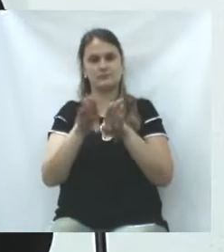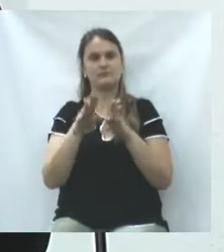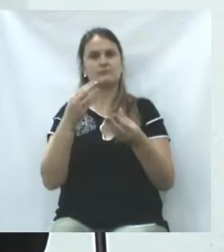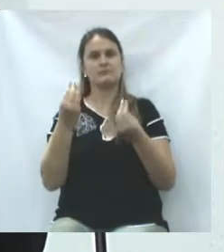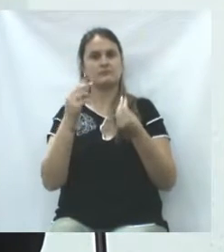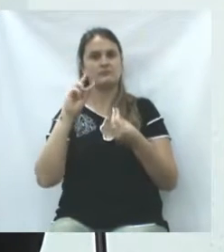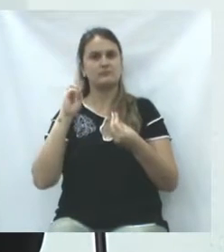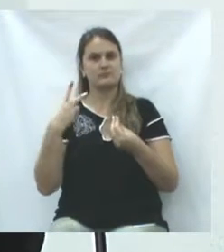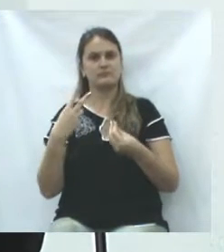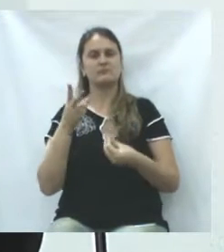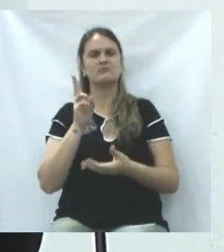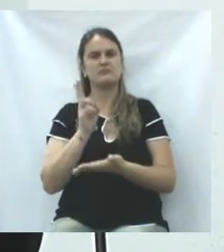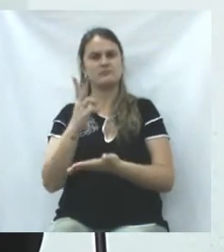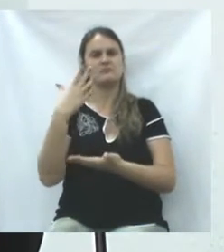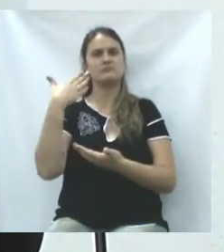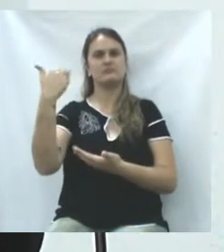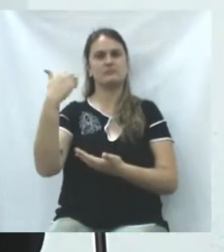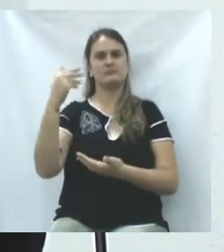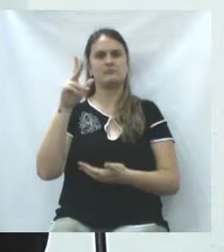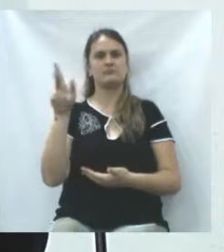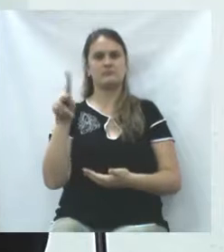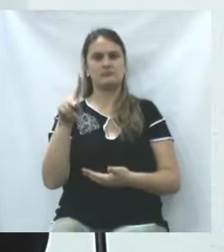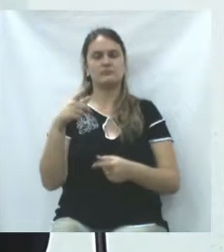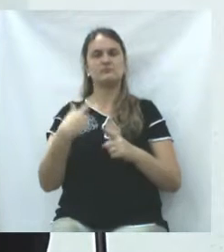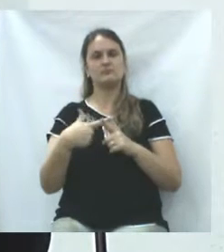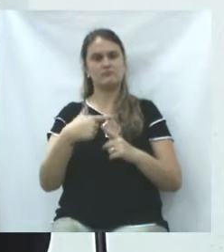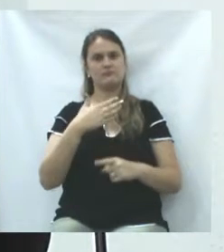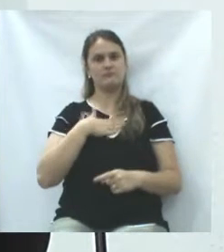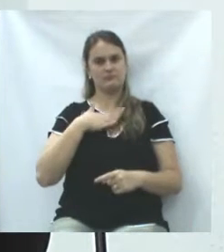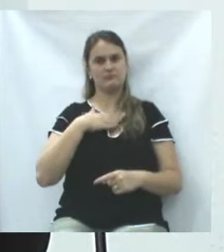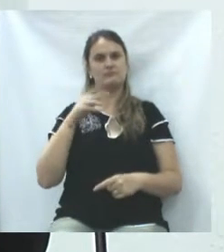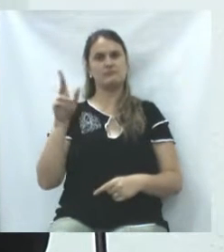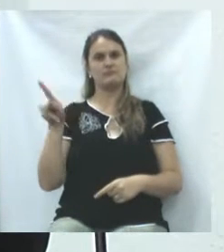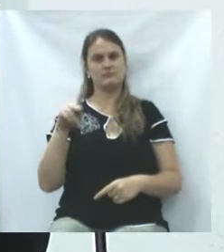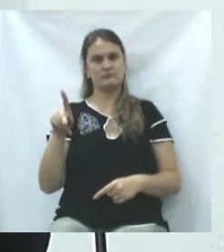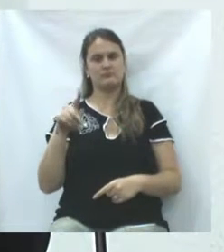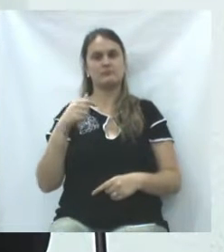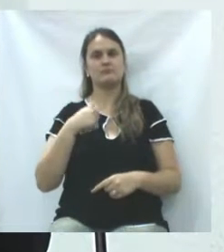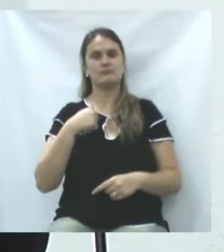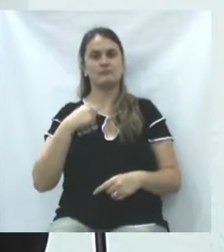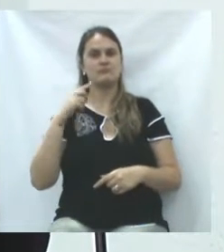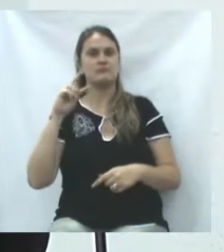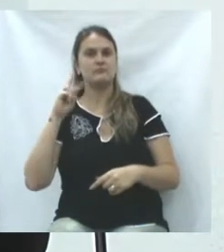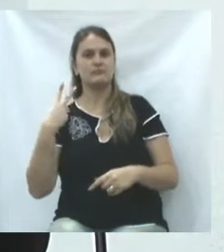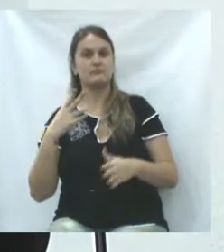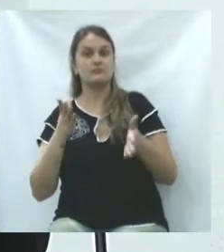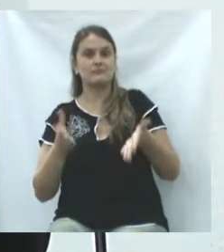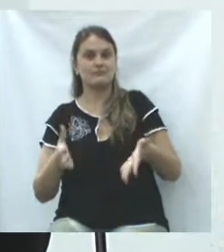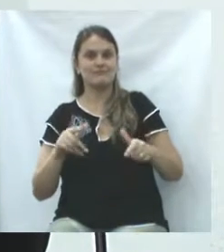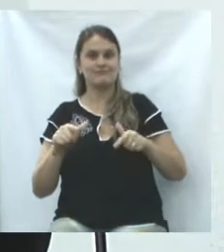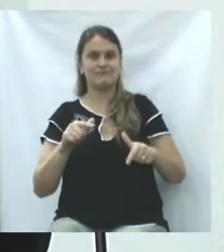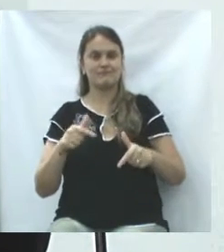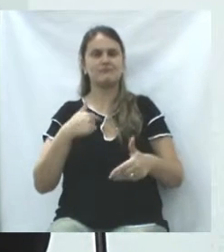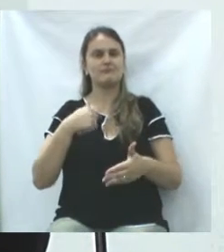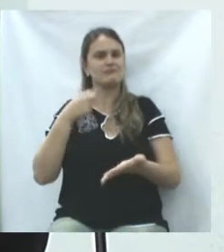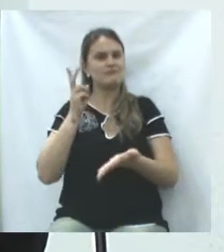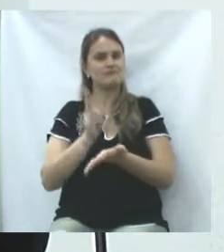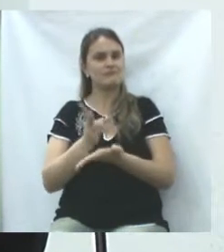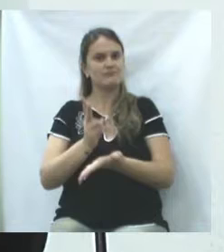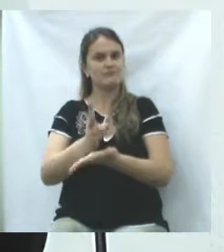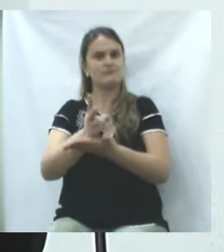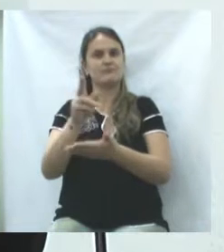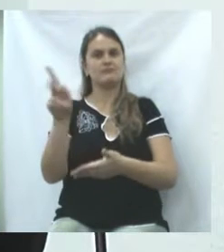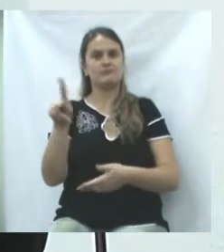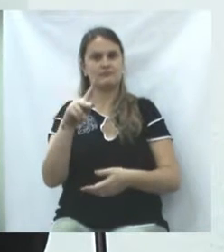como vereador, sempre ser citado como professor. Que professor, eu sou. Vereador, eu estou. Mas professor,